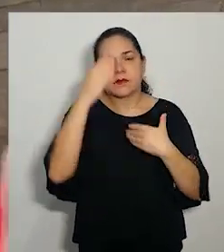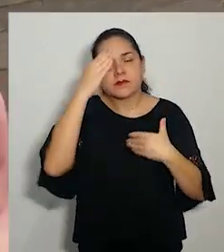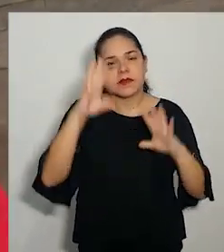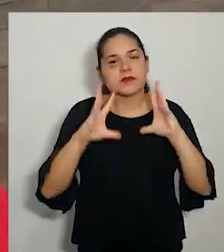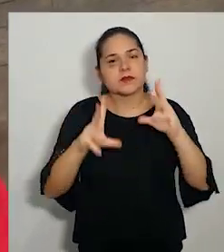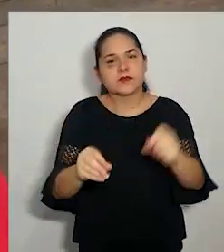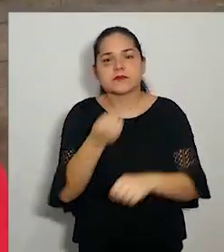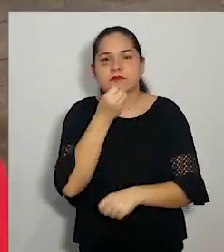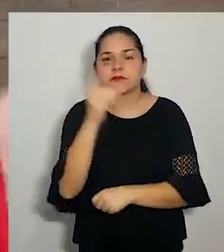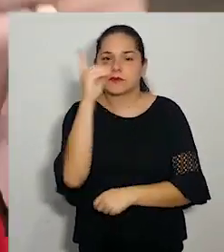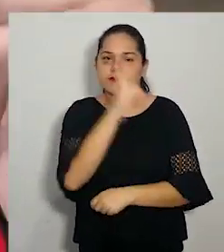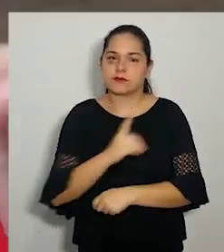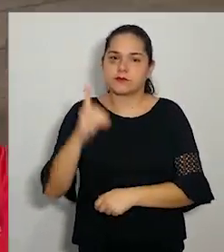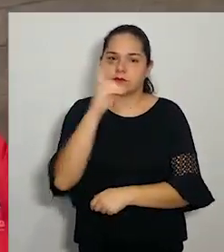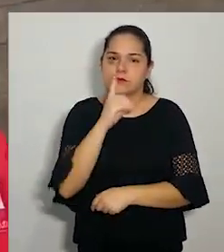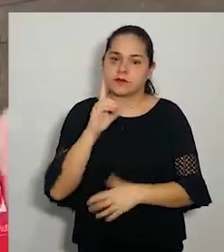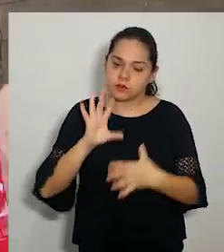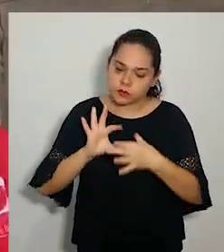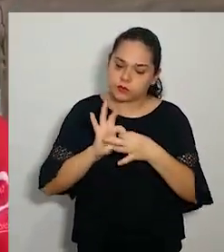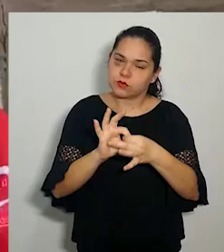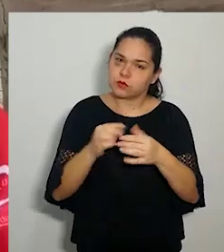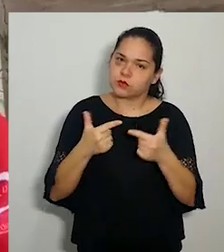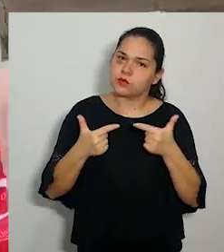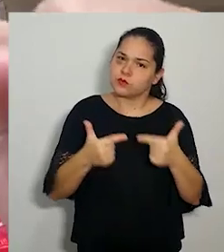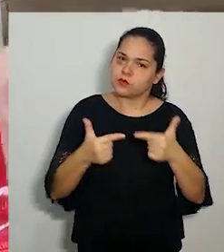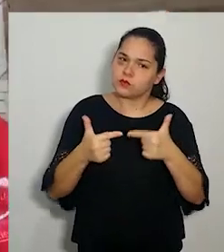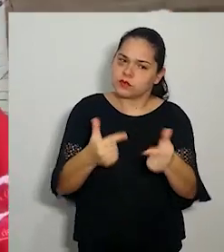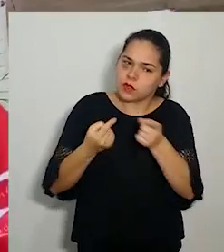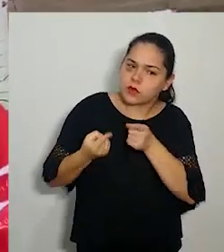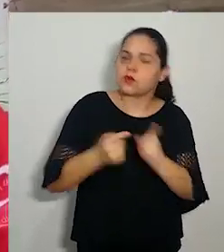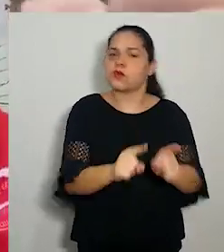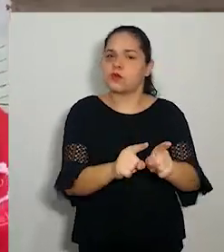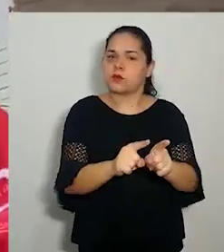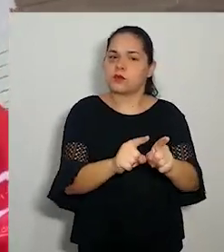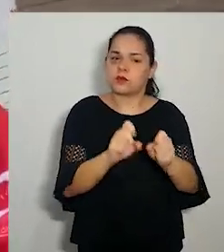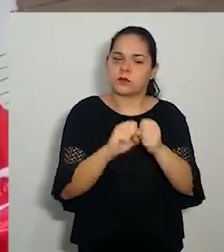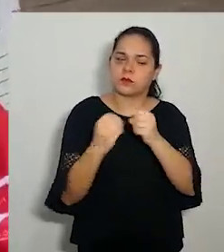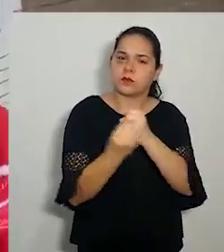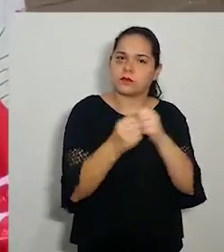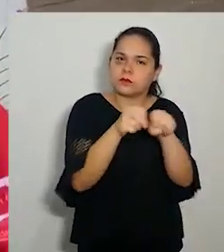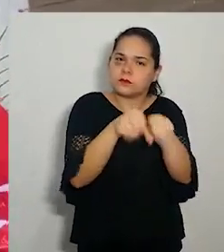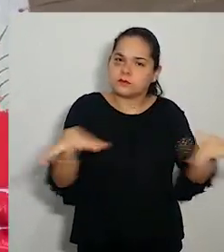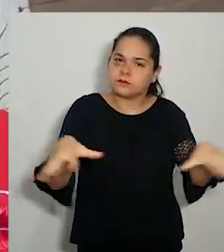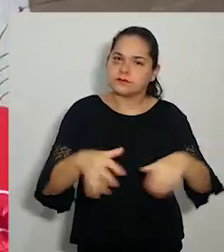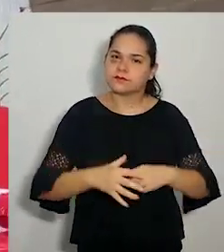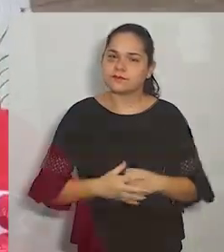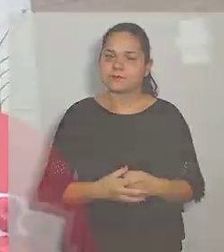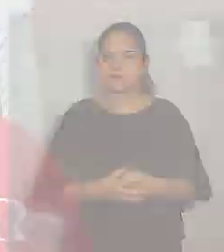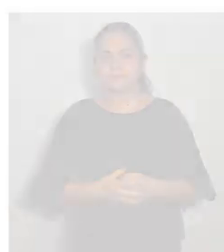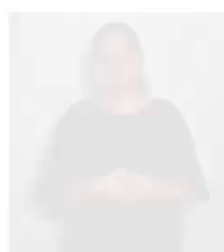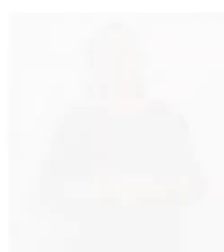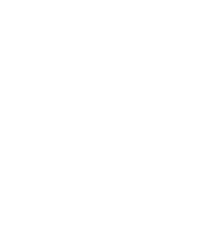a todos, um bom domingo. Vamos juntos nessa luta. A luta é de todos. Vamos vencer o Covid-19.